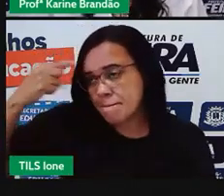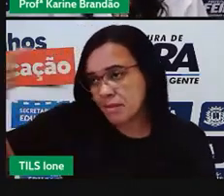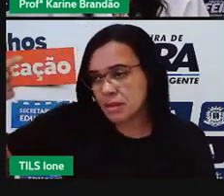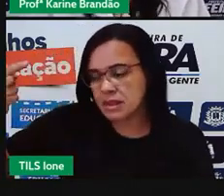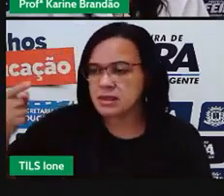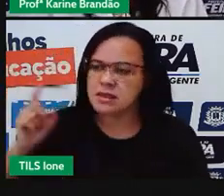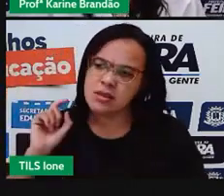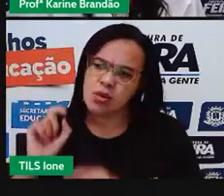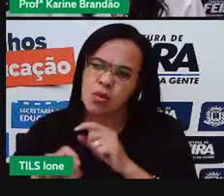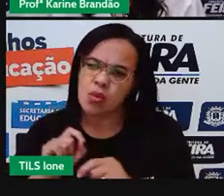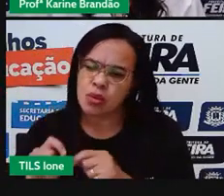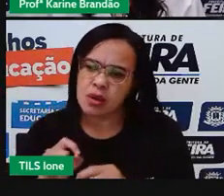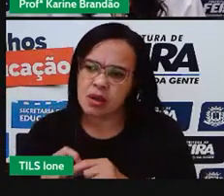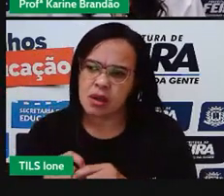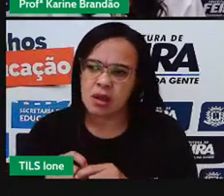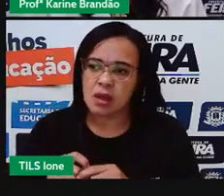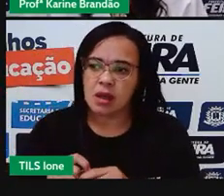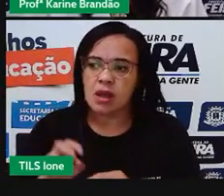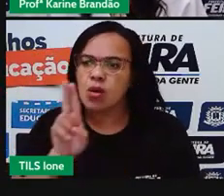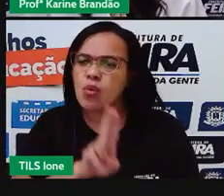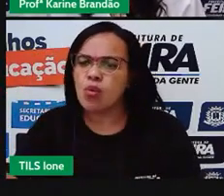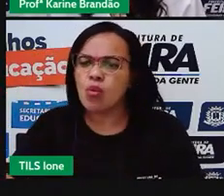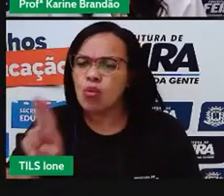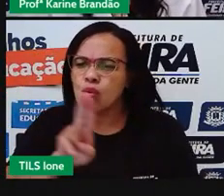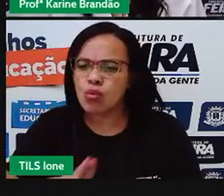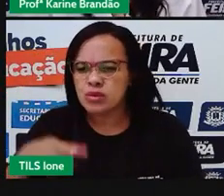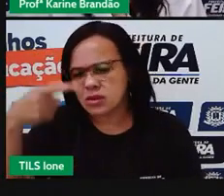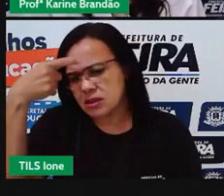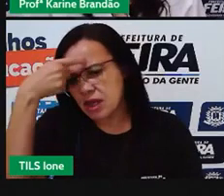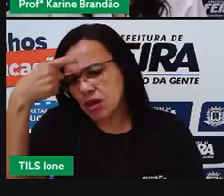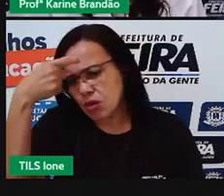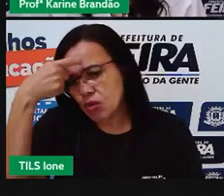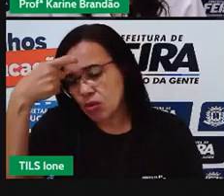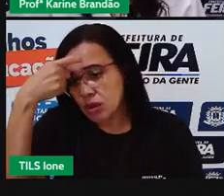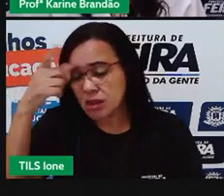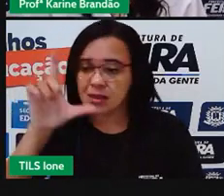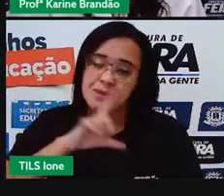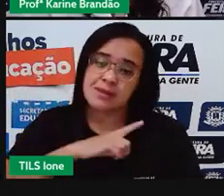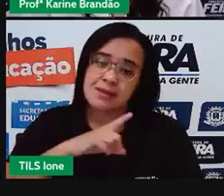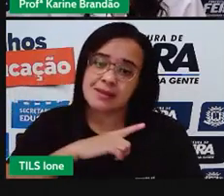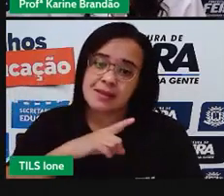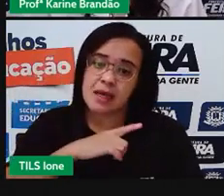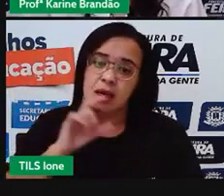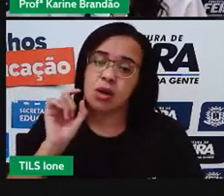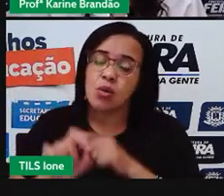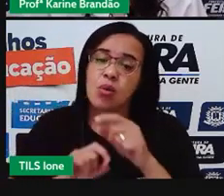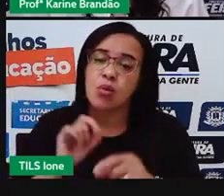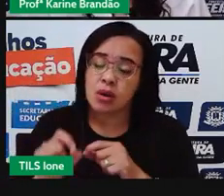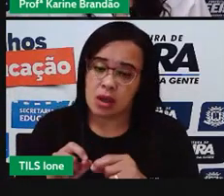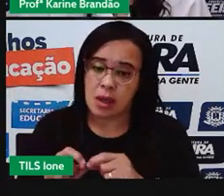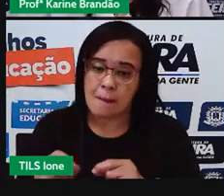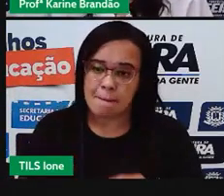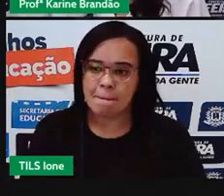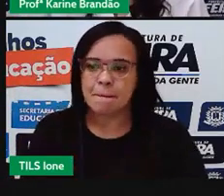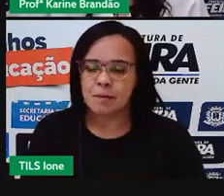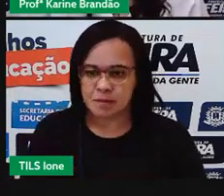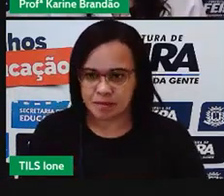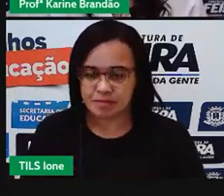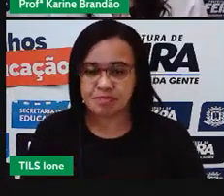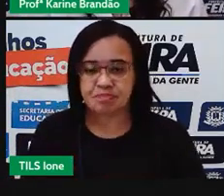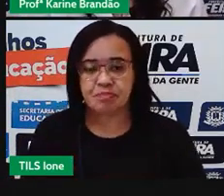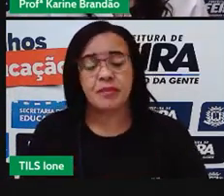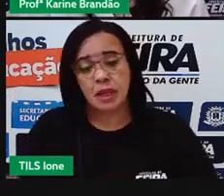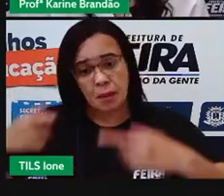consumo consciente, é ter no consumo um instrumento de bem-estar. Então, eu tenho que me sentir